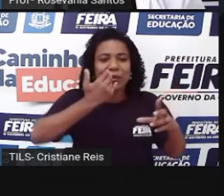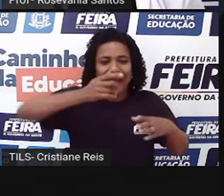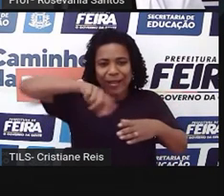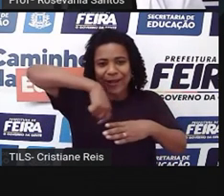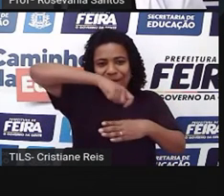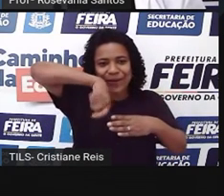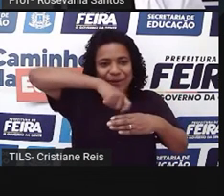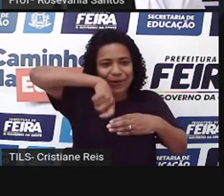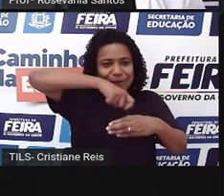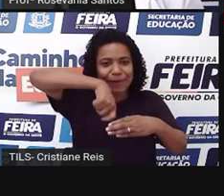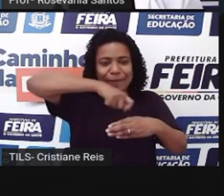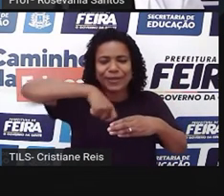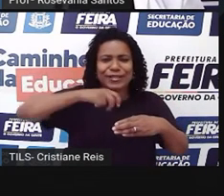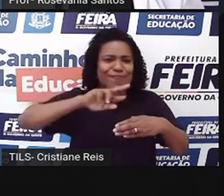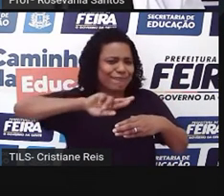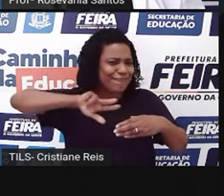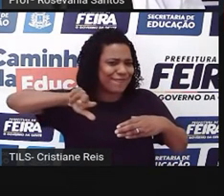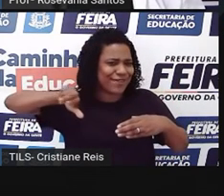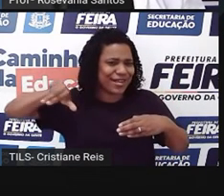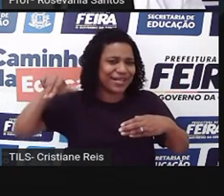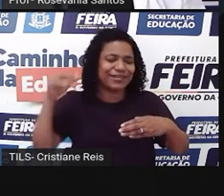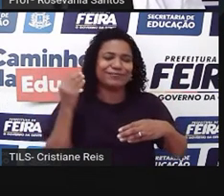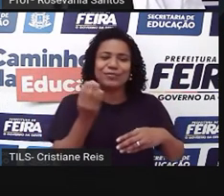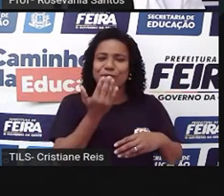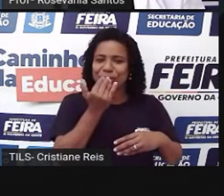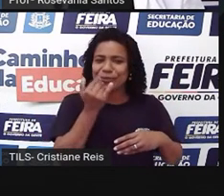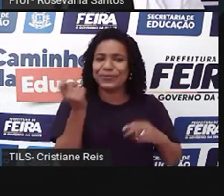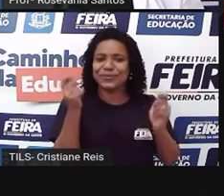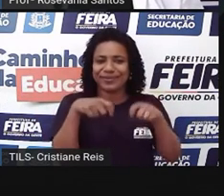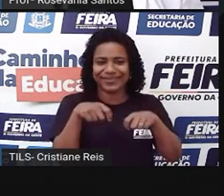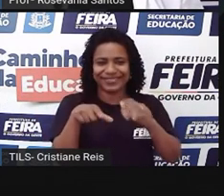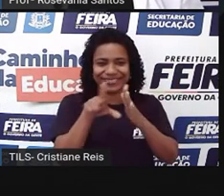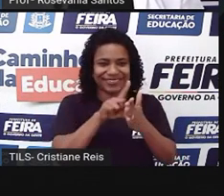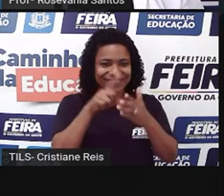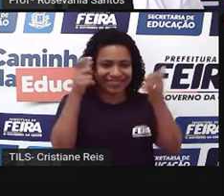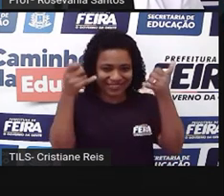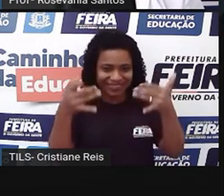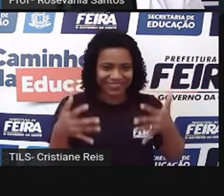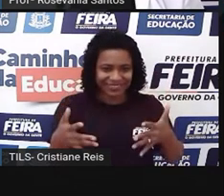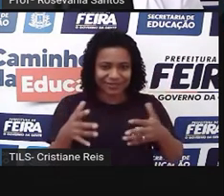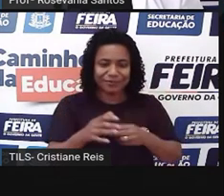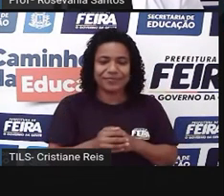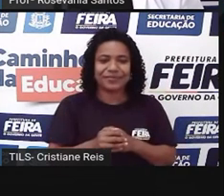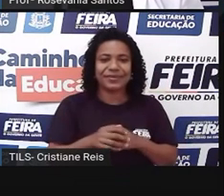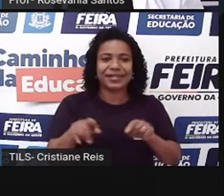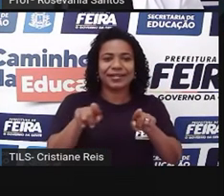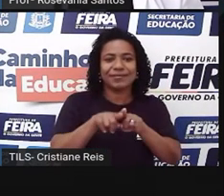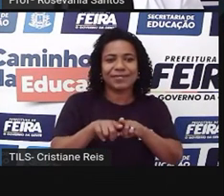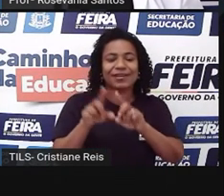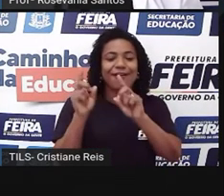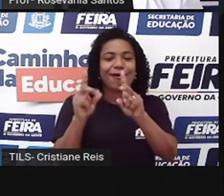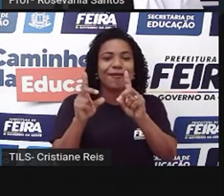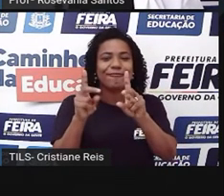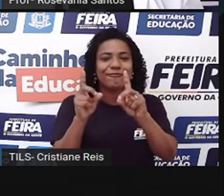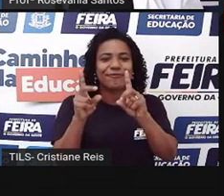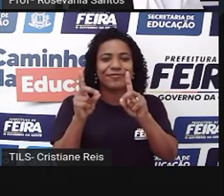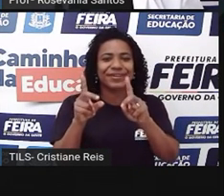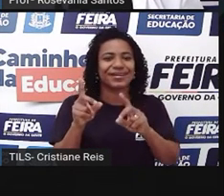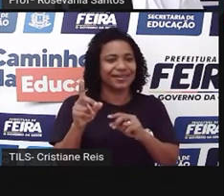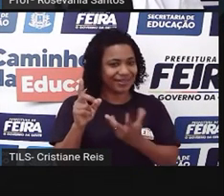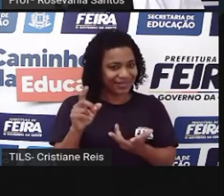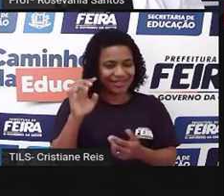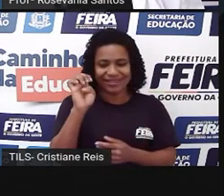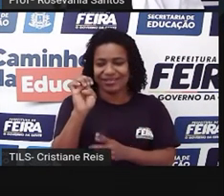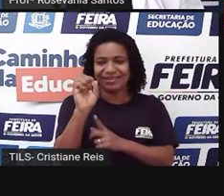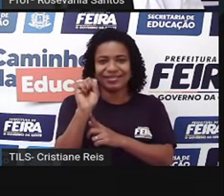experimentar lá, como eu já falei antes. A Feirinha da Estação, que tem, né? Toda aquela feirinha da venda de usados ali, que o porte deles